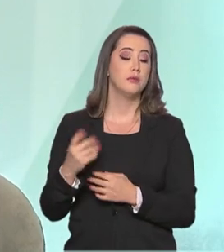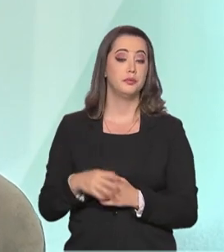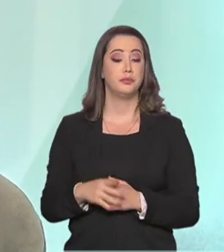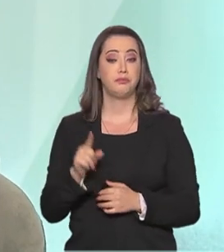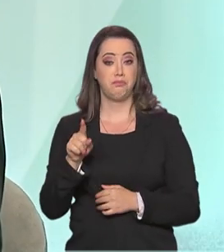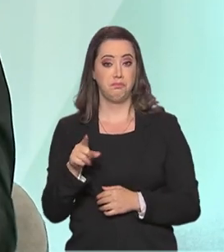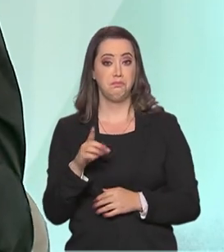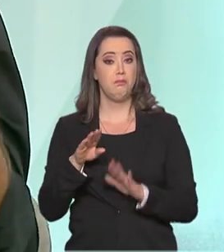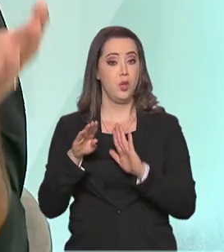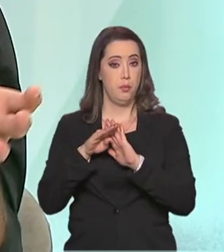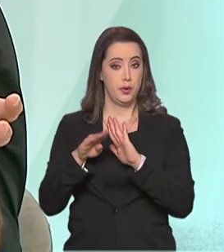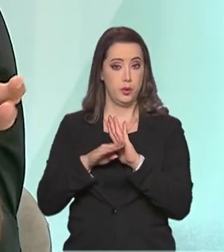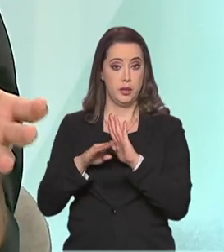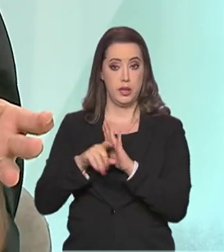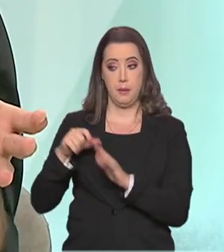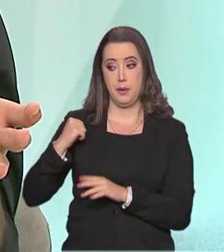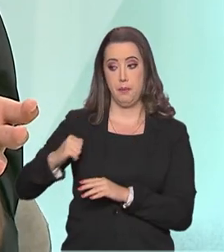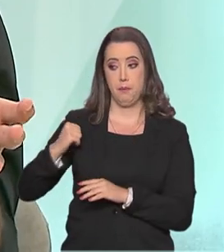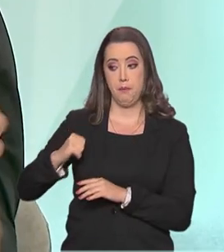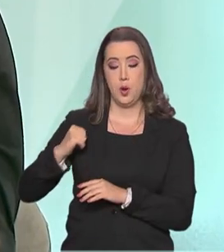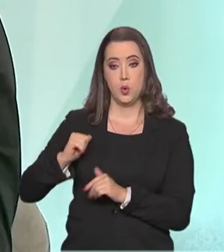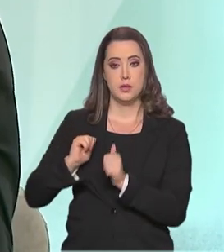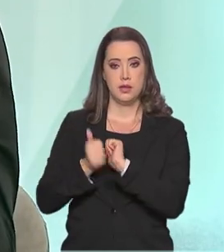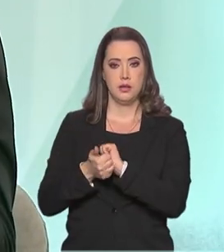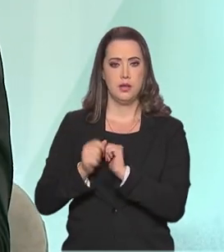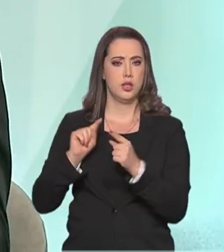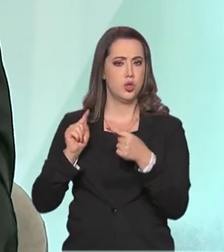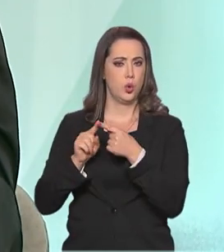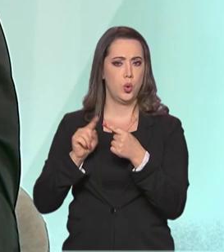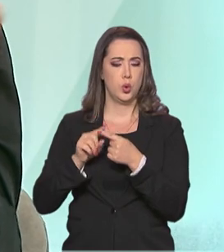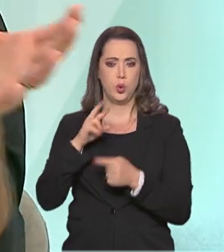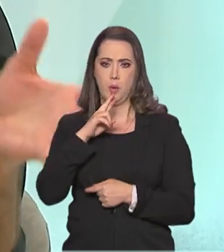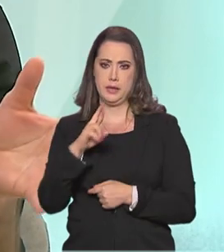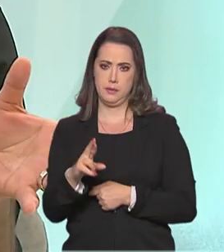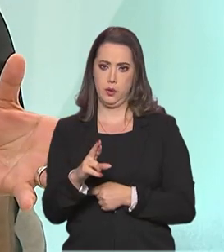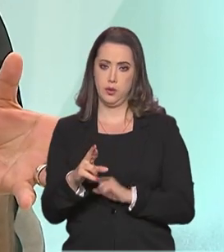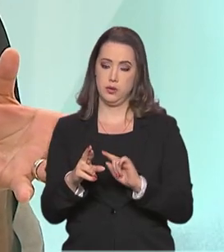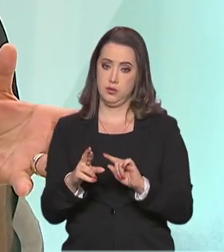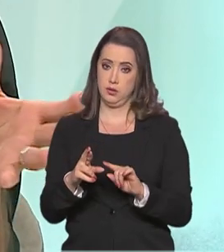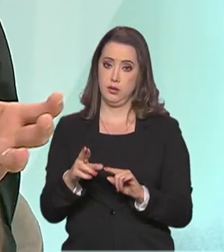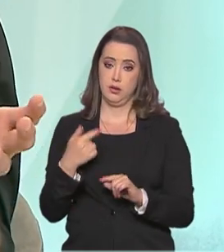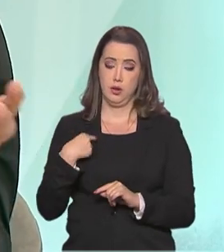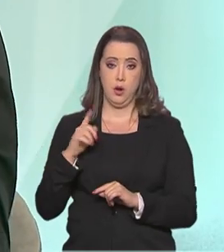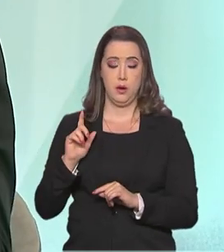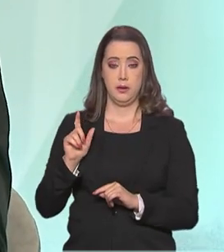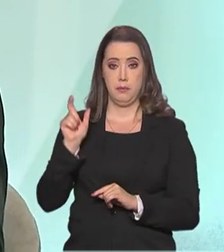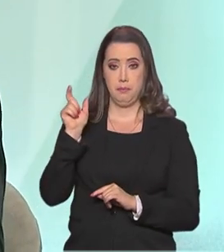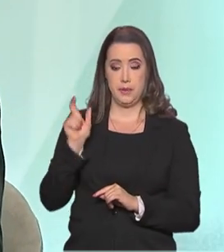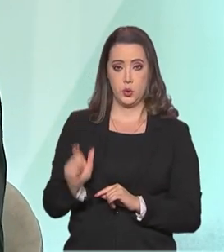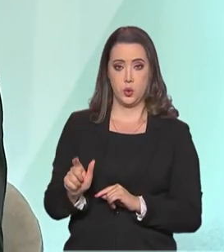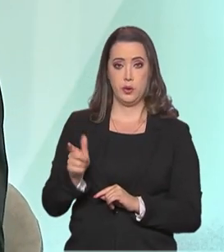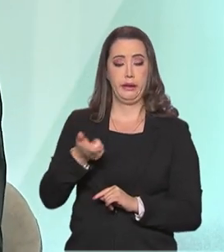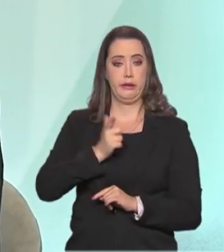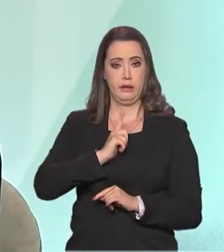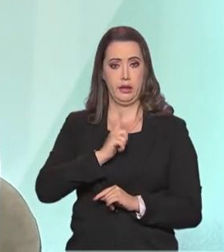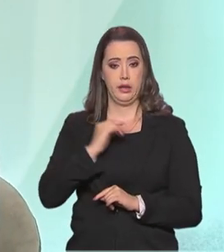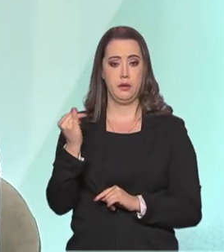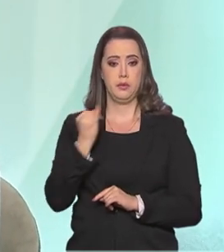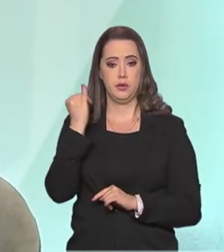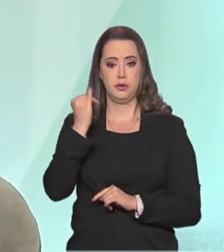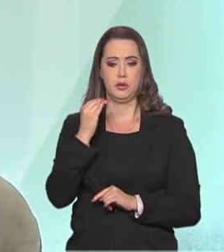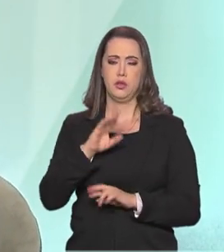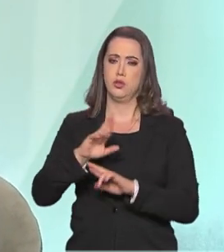Ele é baseado em resultados obtidos. Então, é um programa de mérito esportivo, muito diferente de um programa de